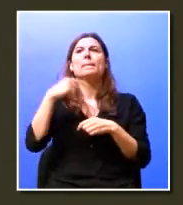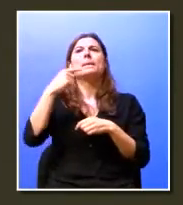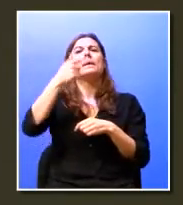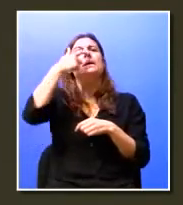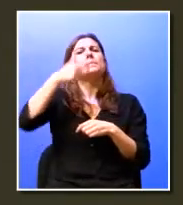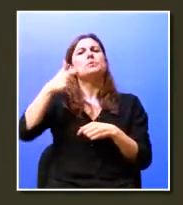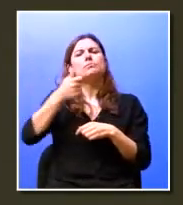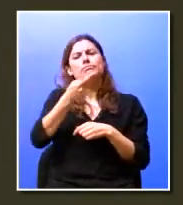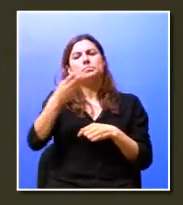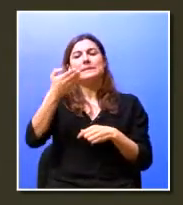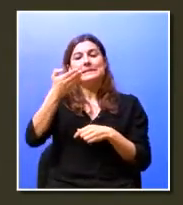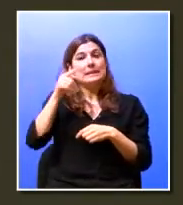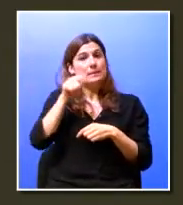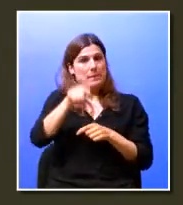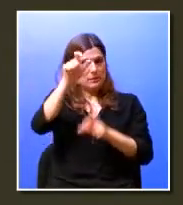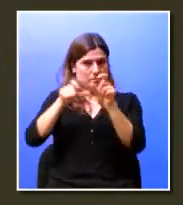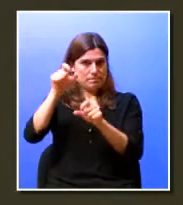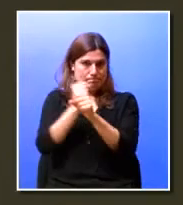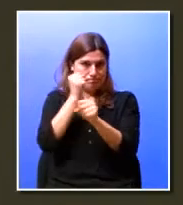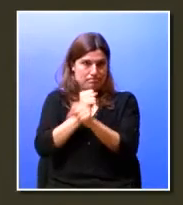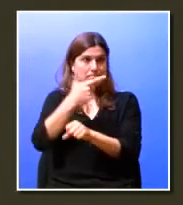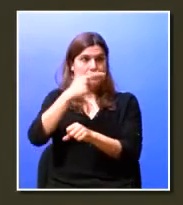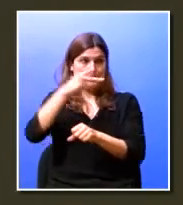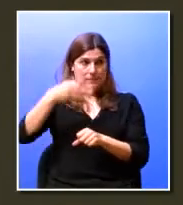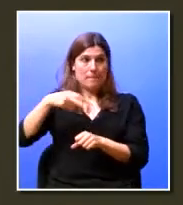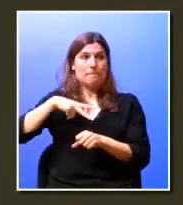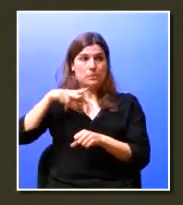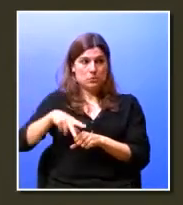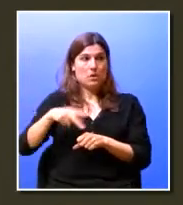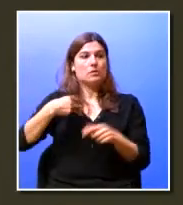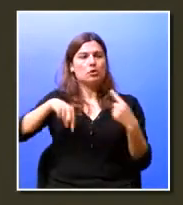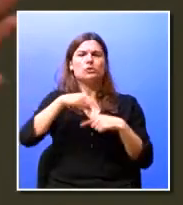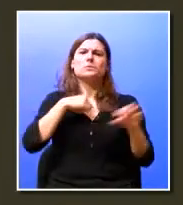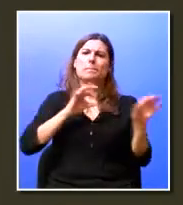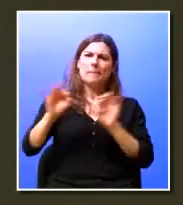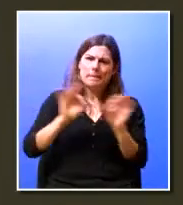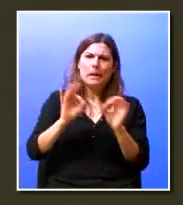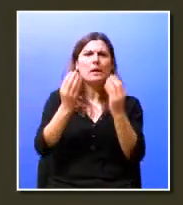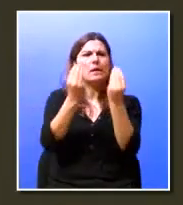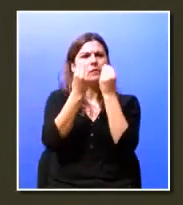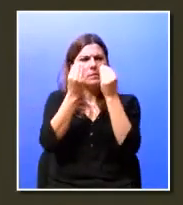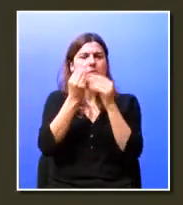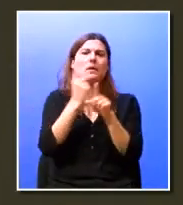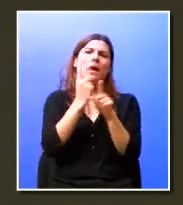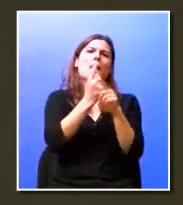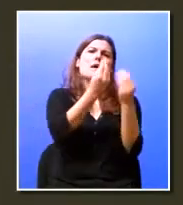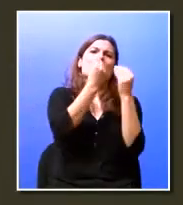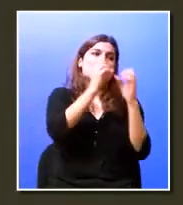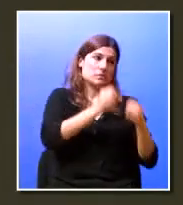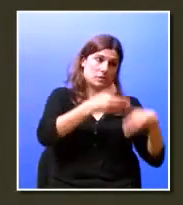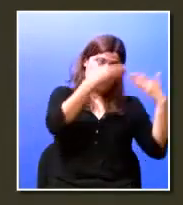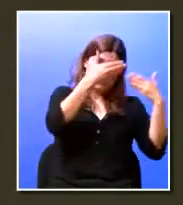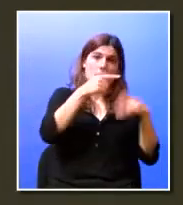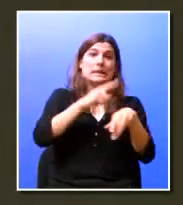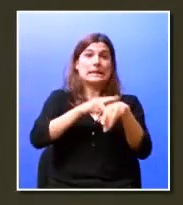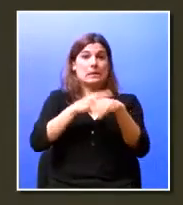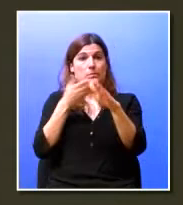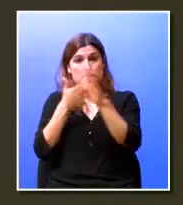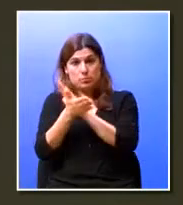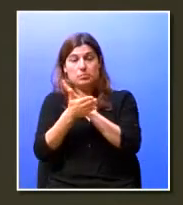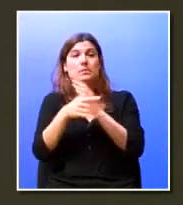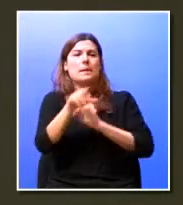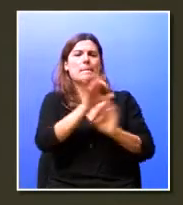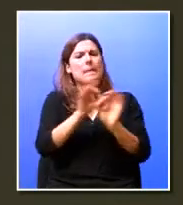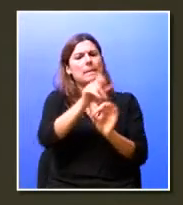trabalhadores na TAP Portugal e desenhamos um plano de formação que vai desde a formação inicial, do momento de acolhimento, em que se preparam os